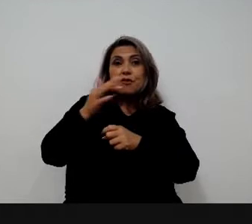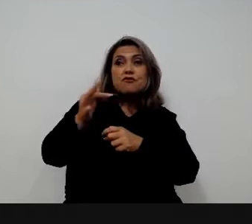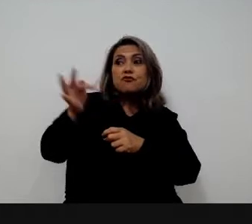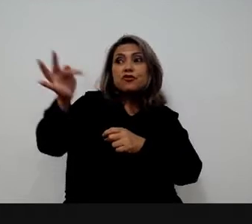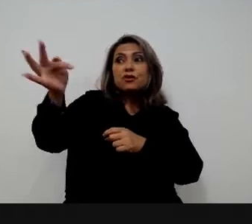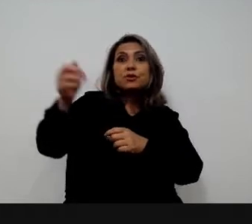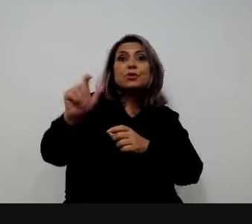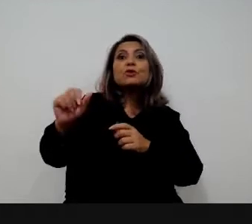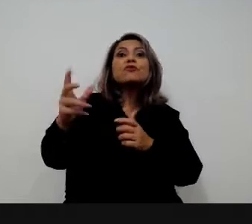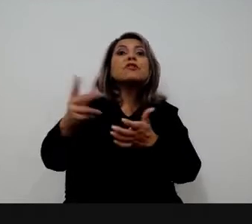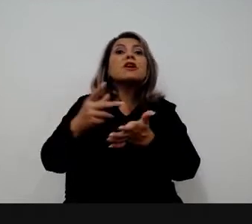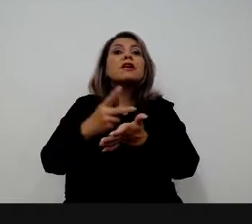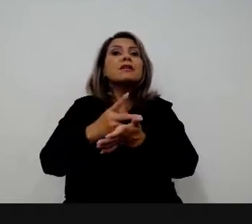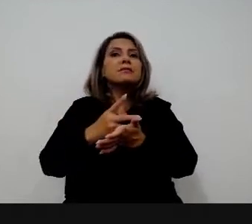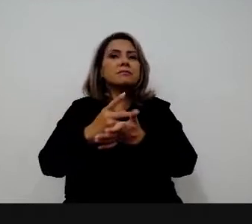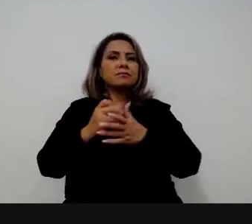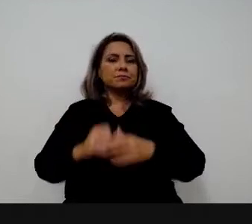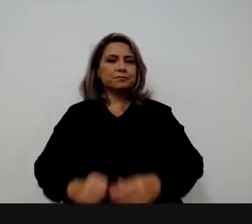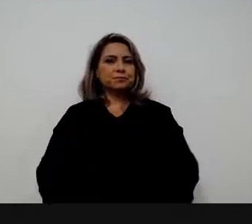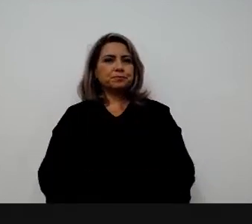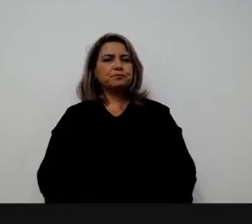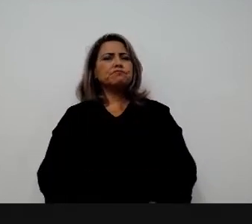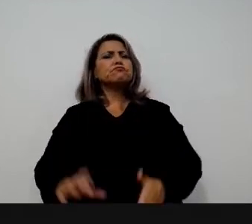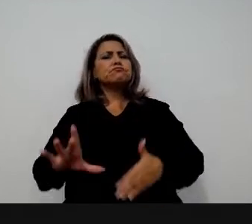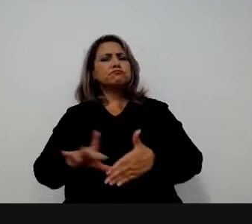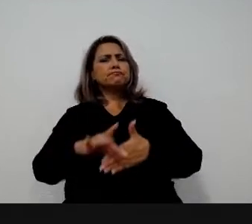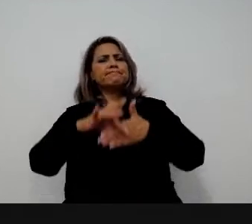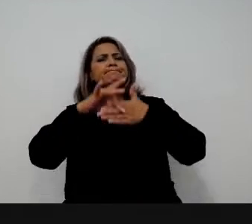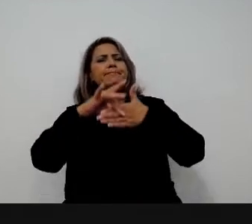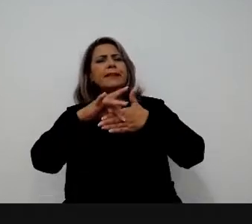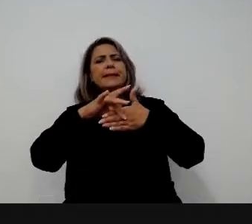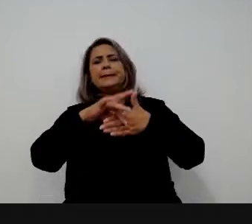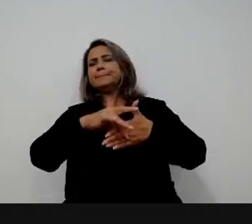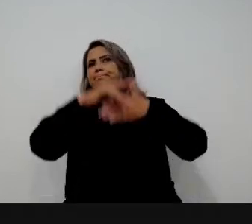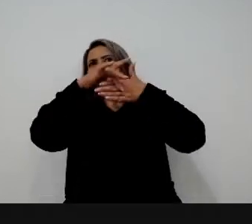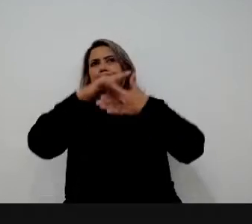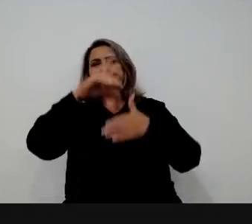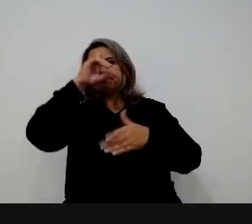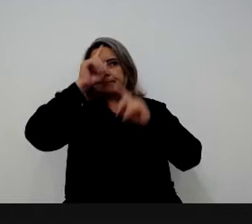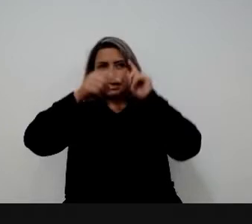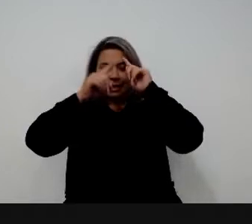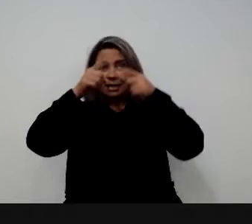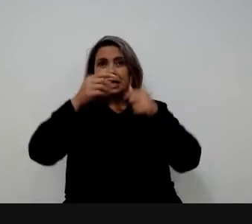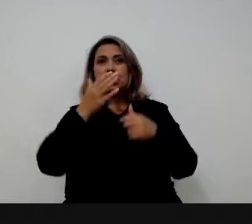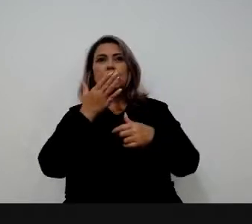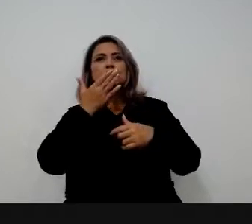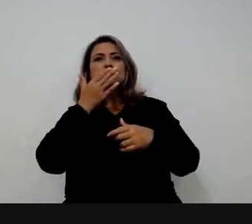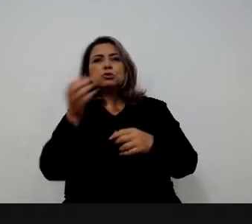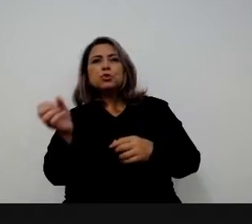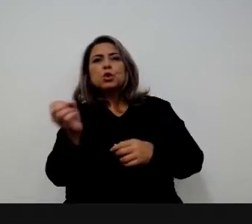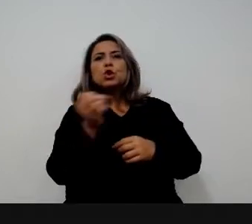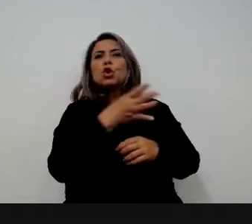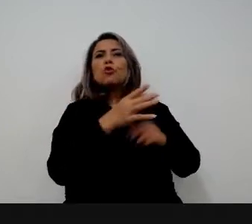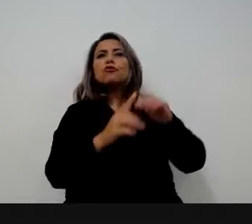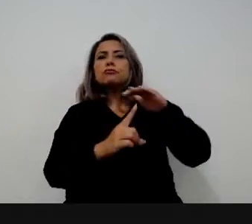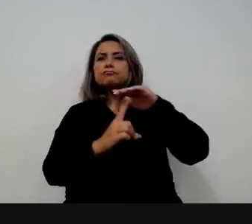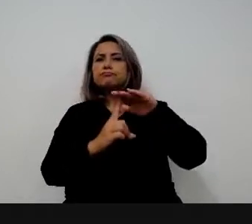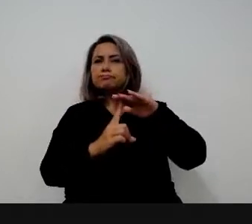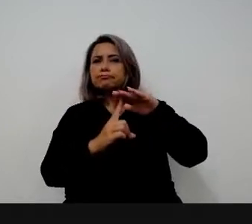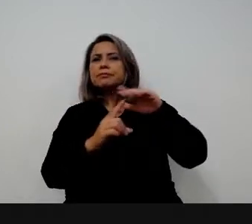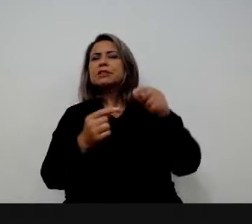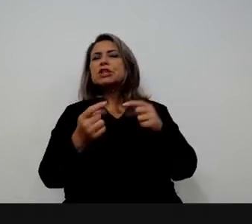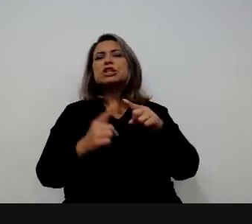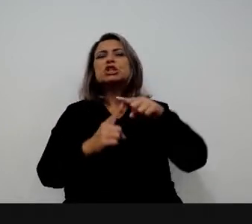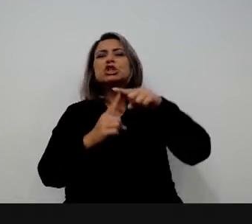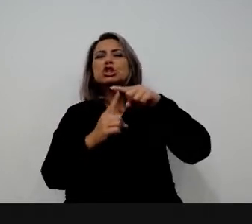inovação lidera, inovação é grande prioridade, novos tipos de liderança, digitalização,